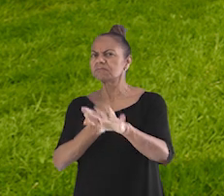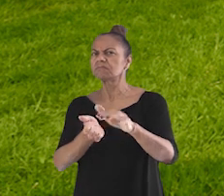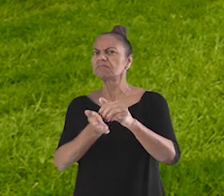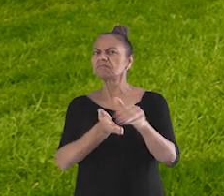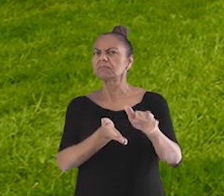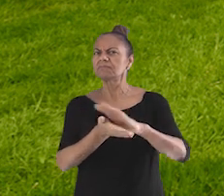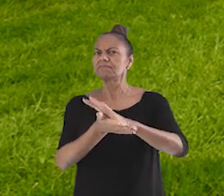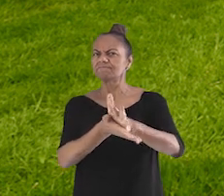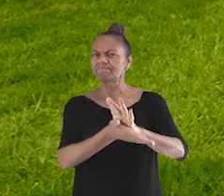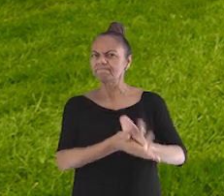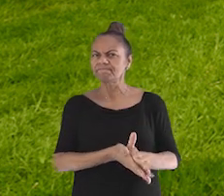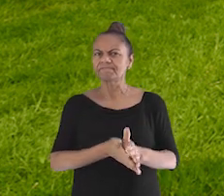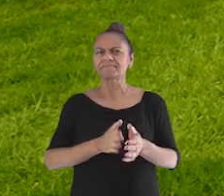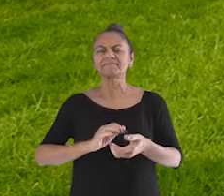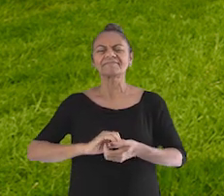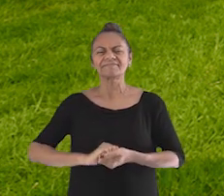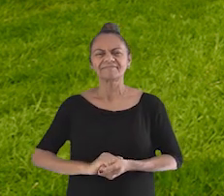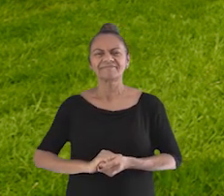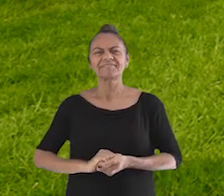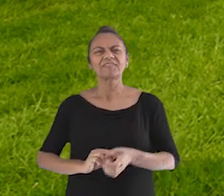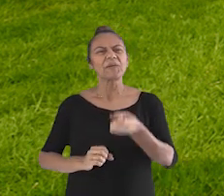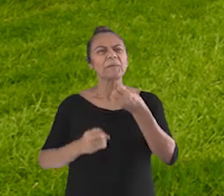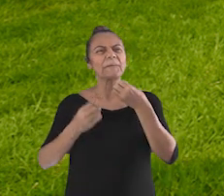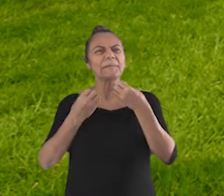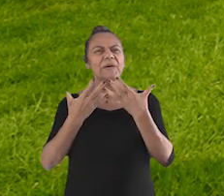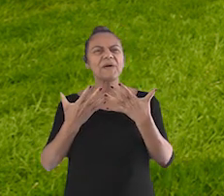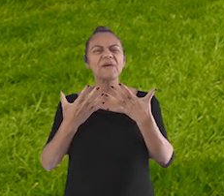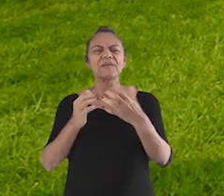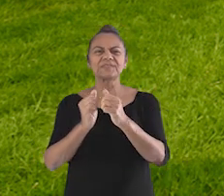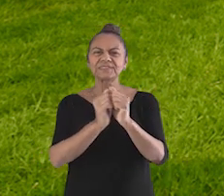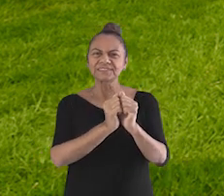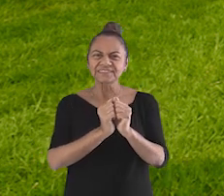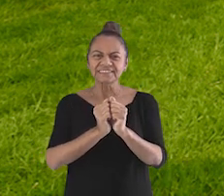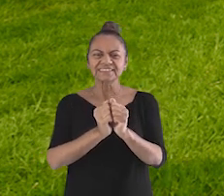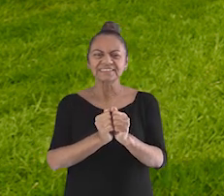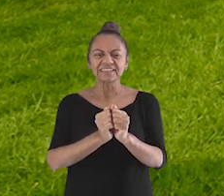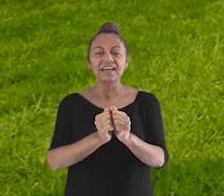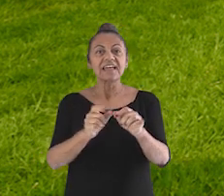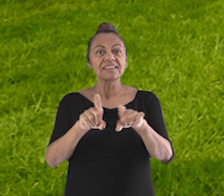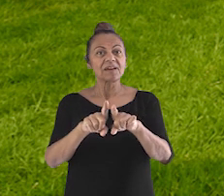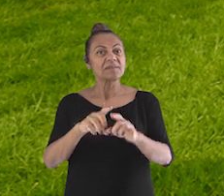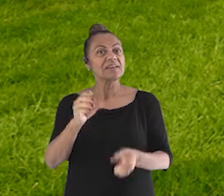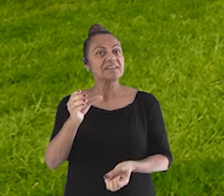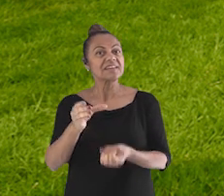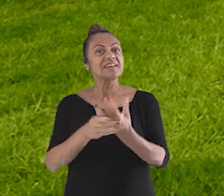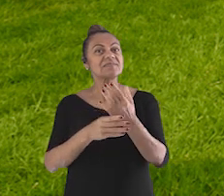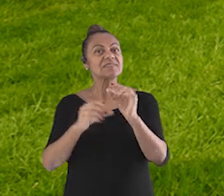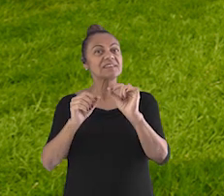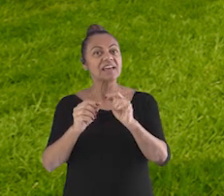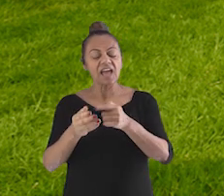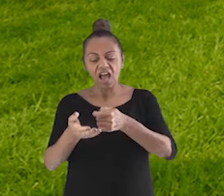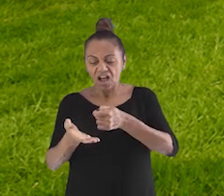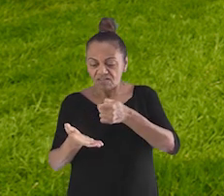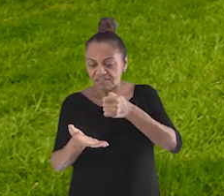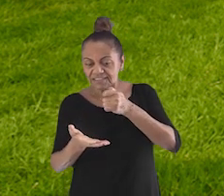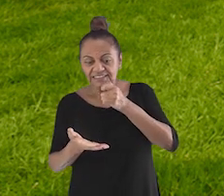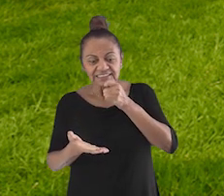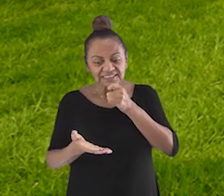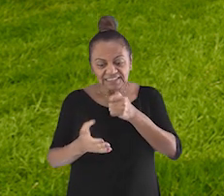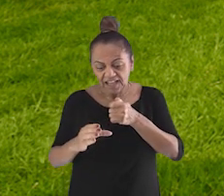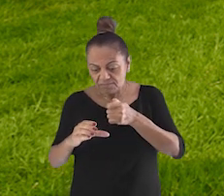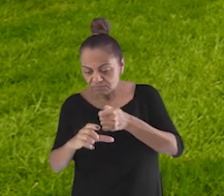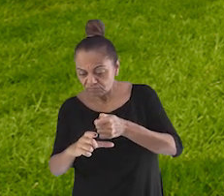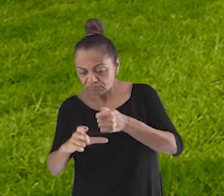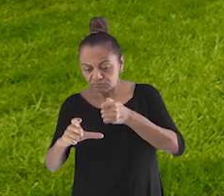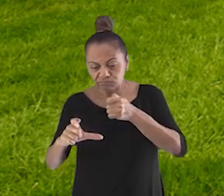lá. Foi muito bom estar com vocês. Nós fizemos também uma lupa onde podemos virar nossos detetives dos nossos